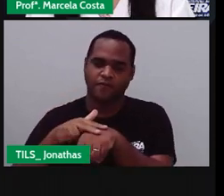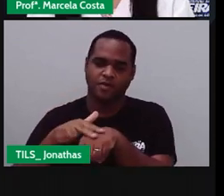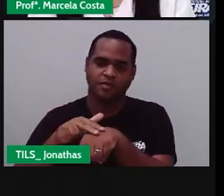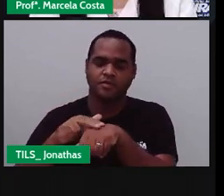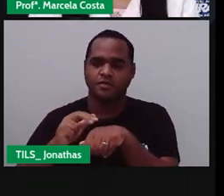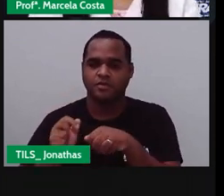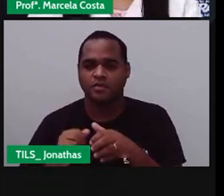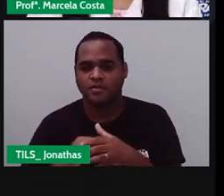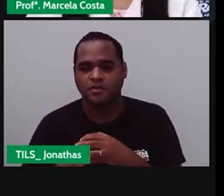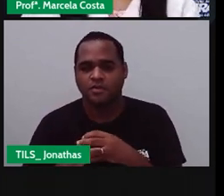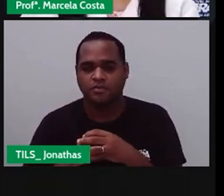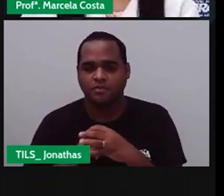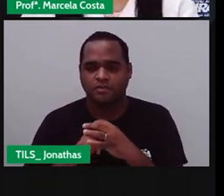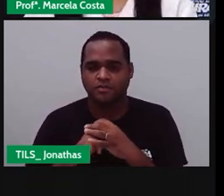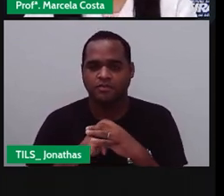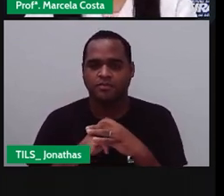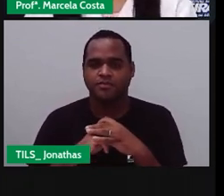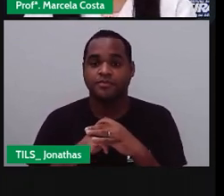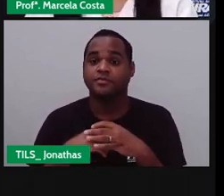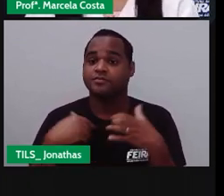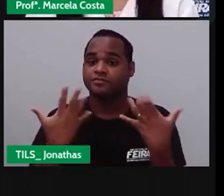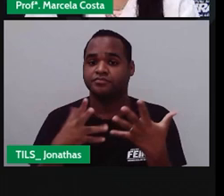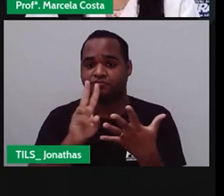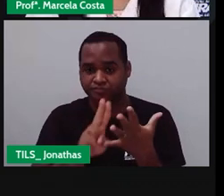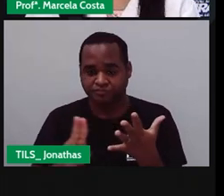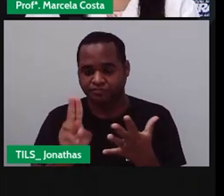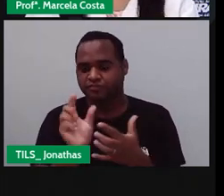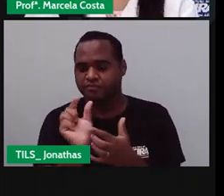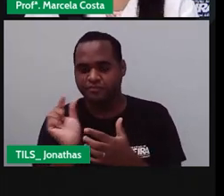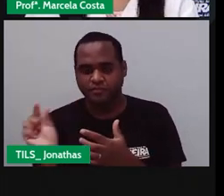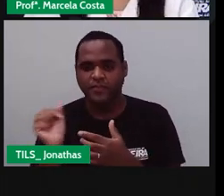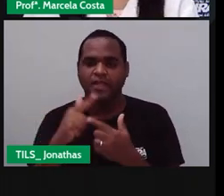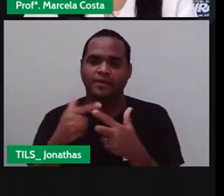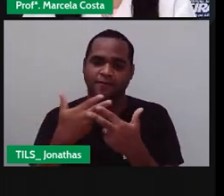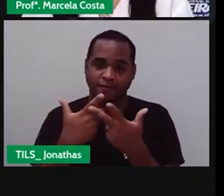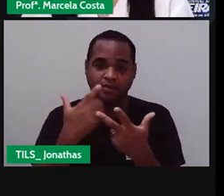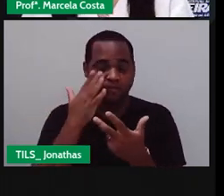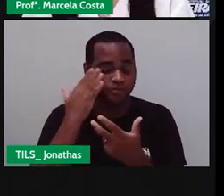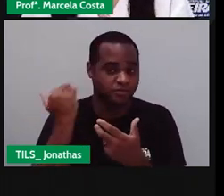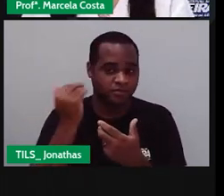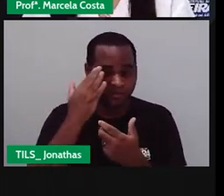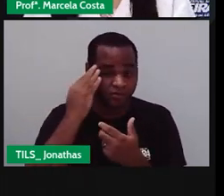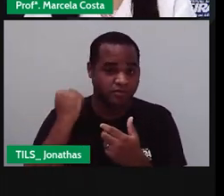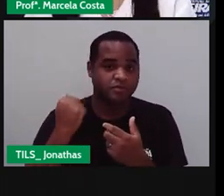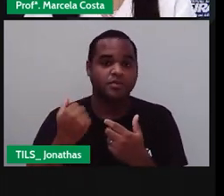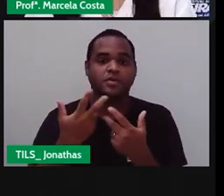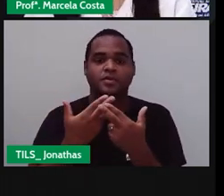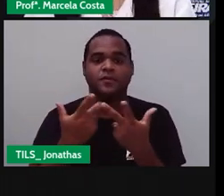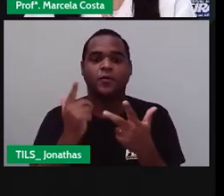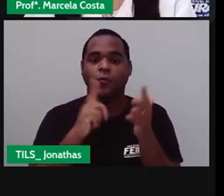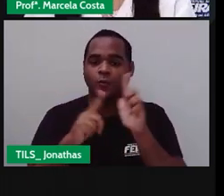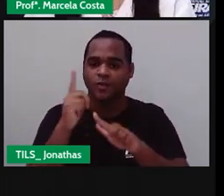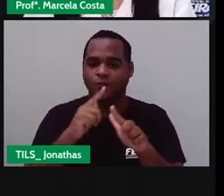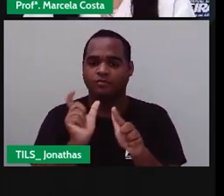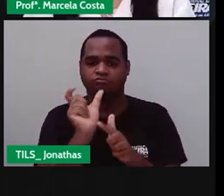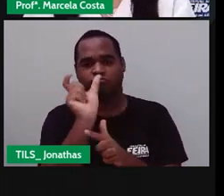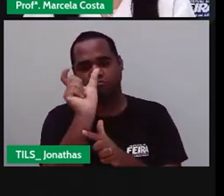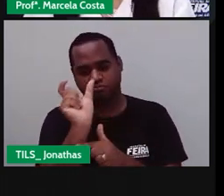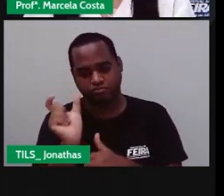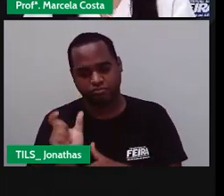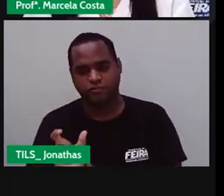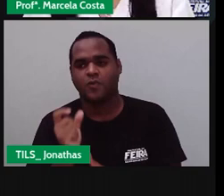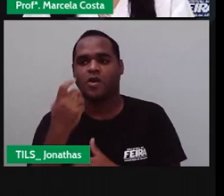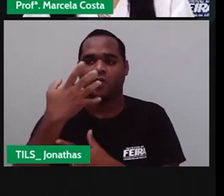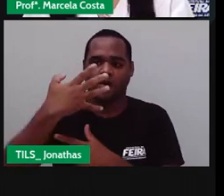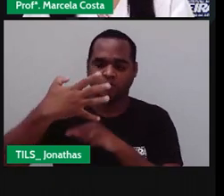Então Usando as sílabas Da palavra Diversidade A gente conseguiu Escrever aí Quatro palavras A